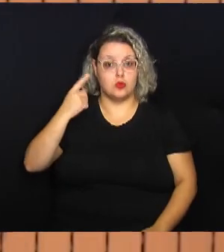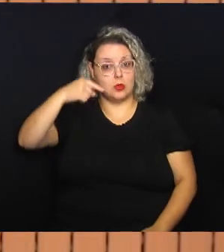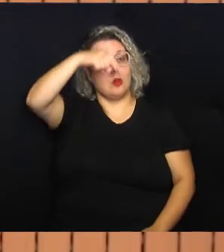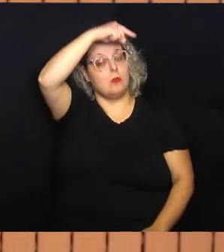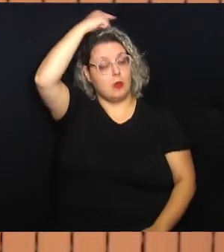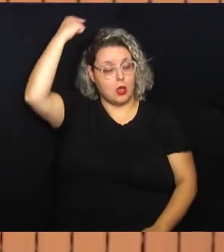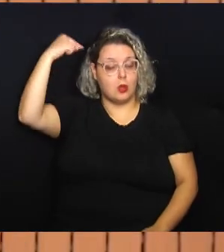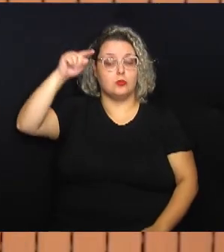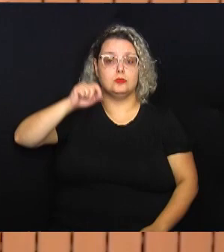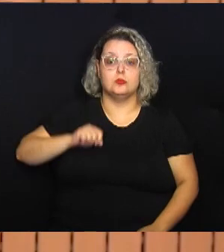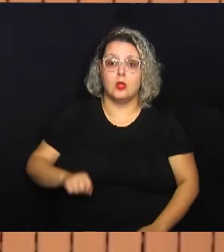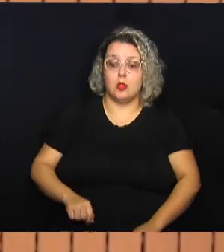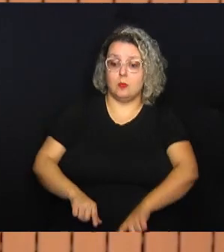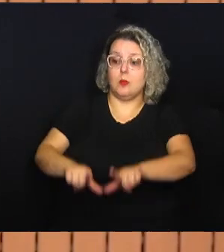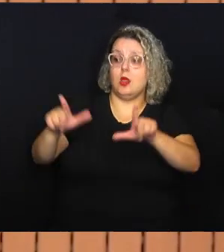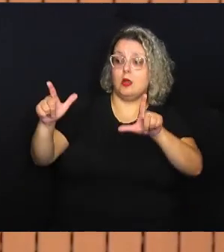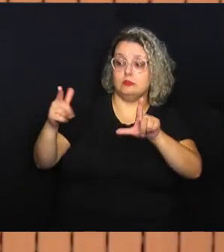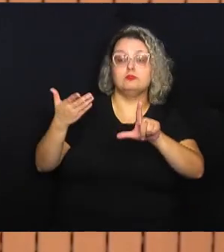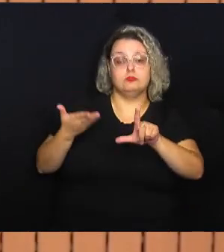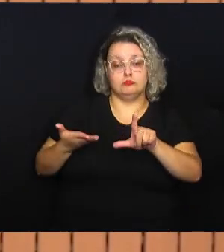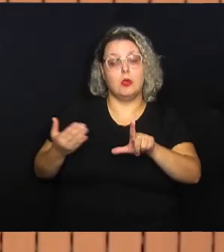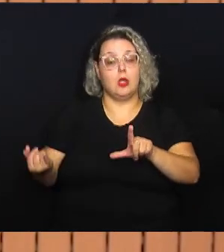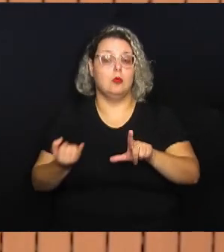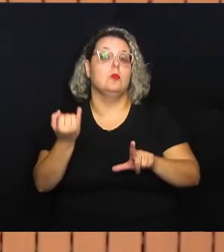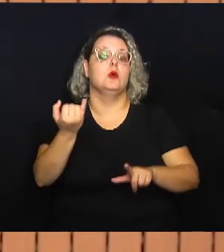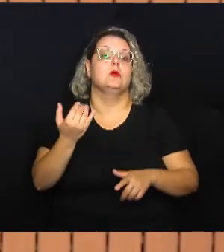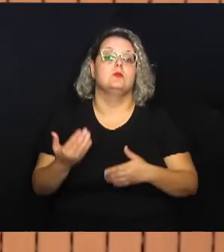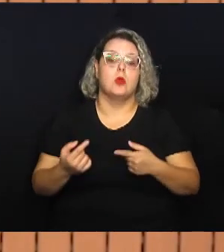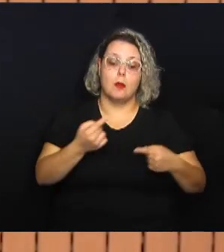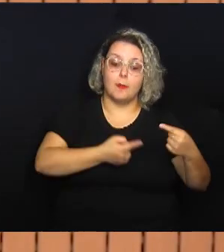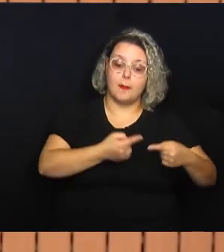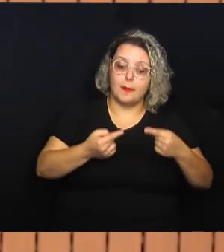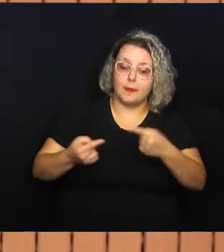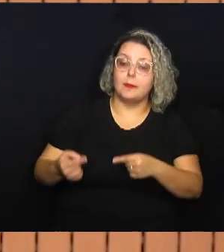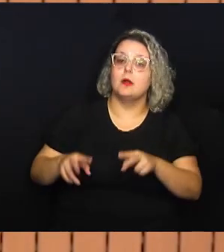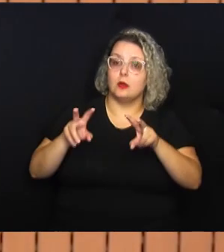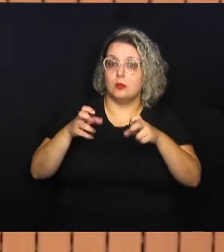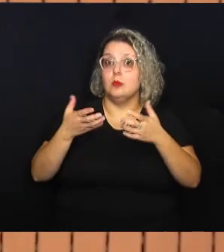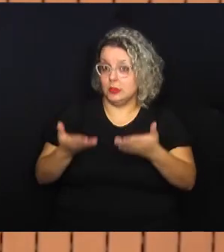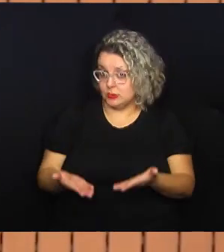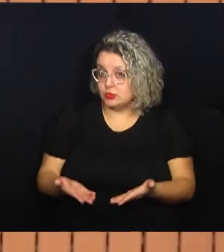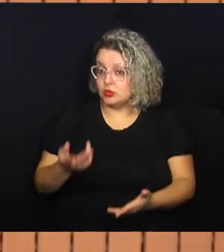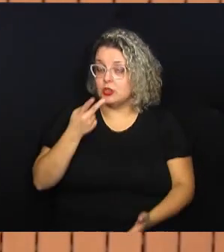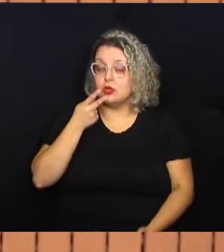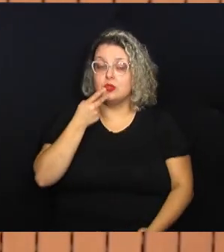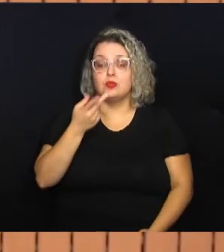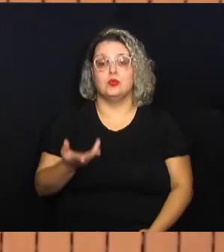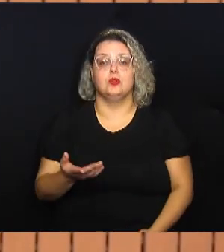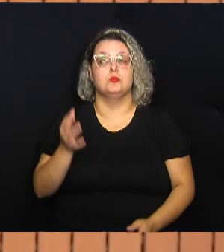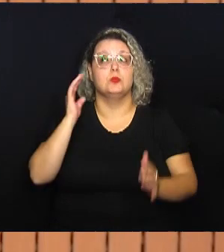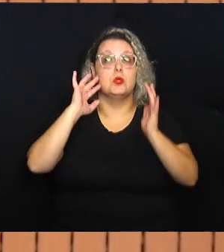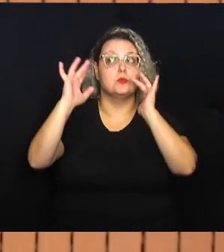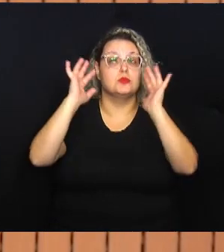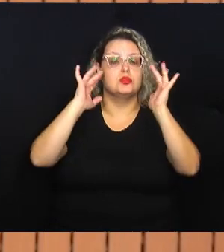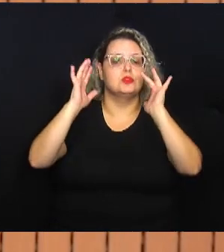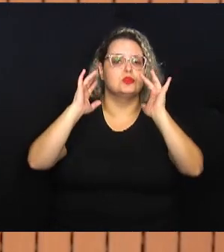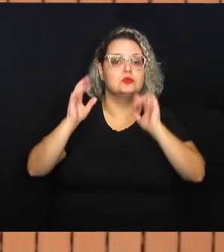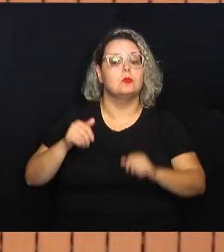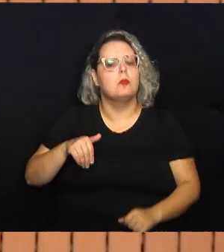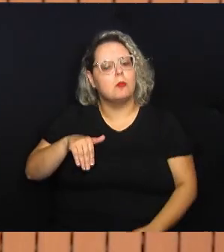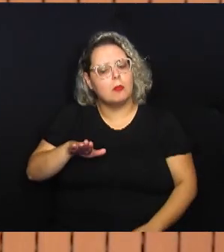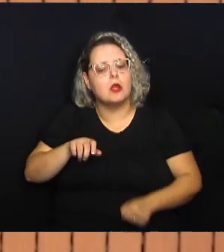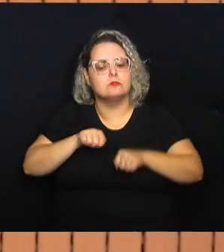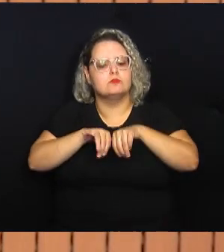O vereador Paulo Gaspar destacou a importância de promover debates com relação ao tema e falou sobre o